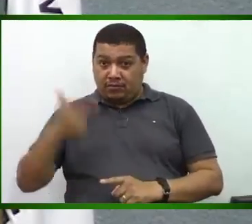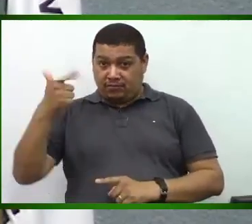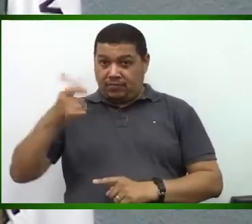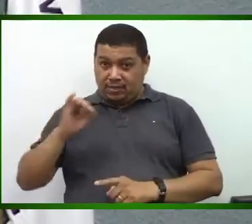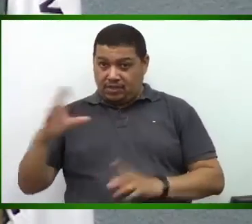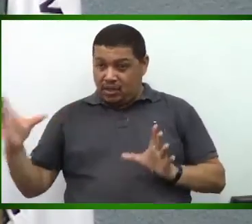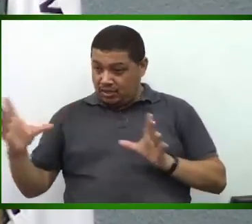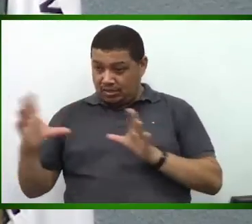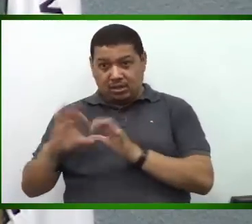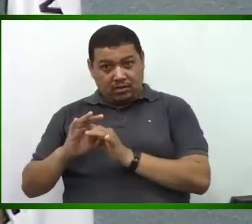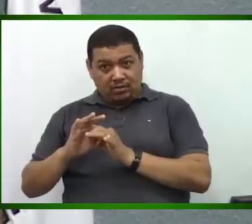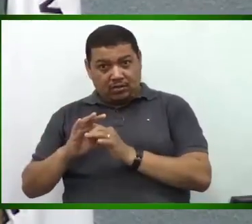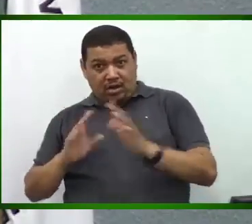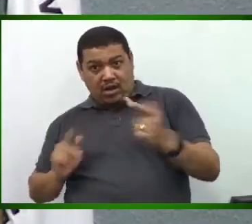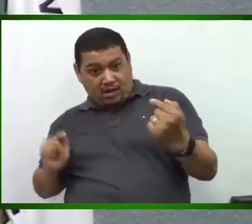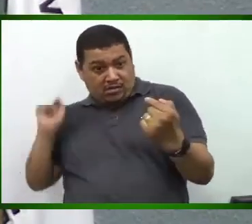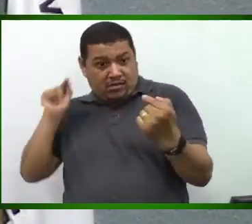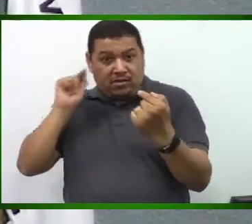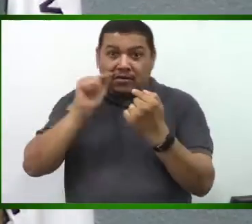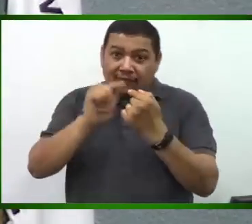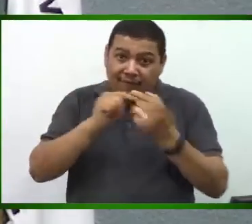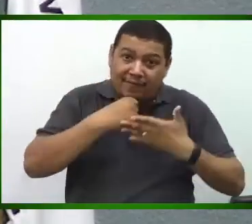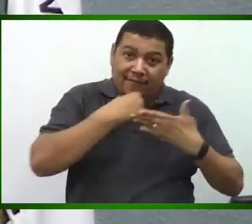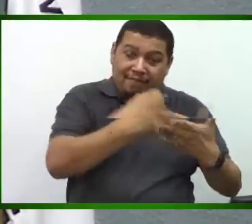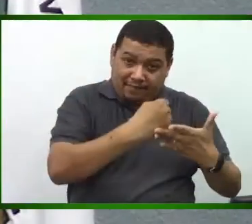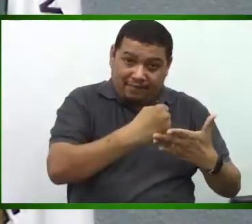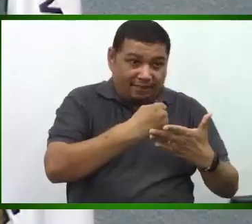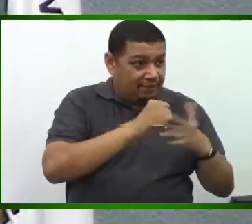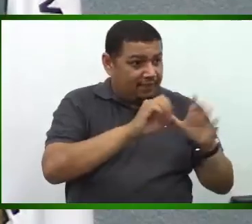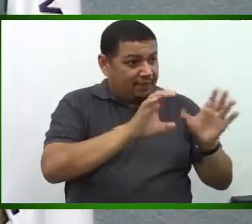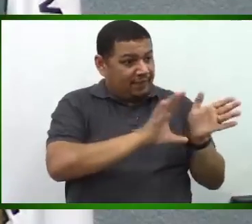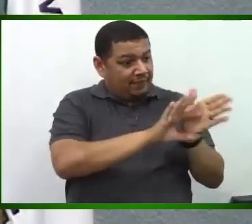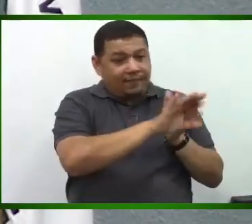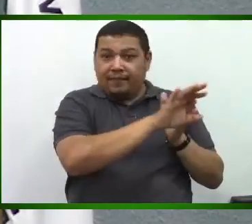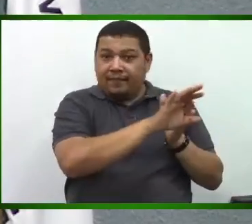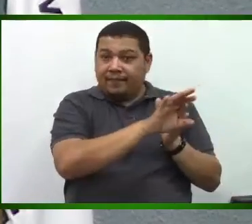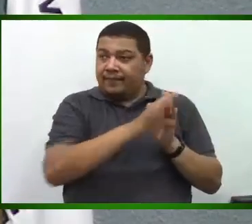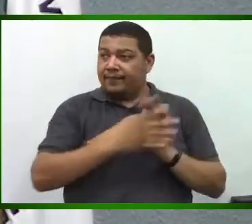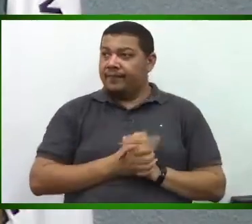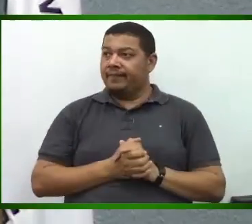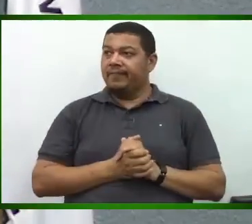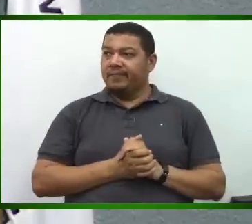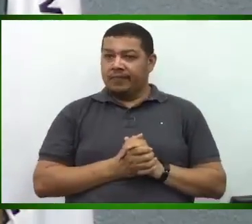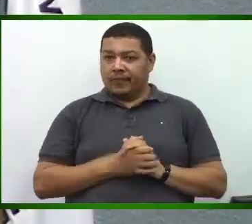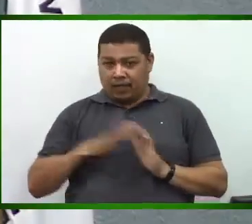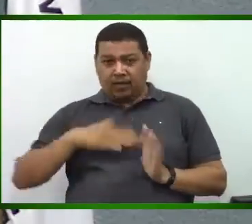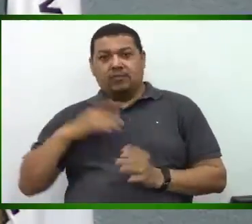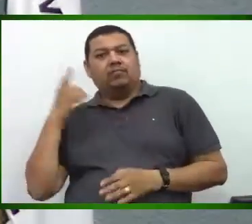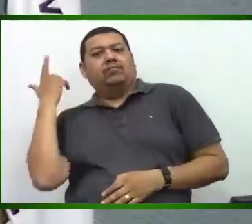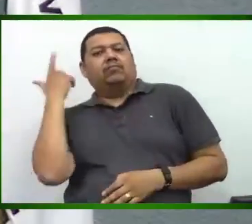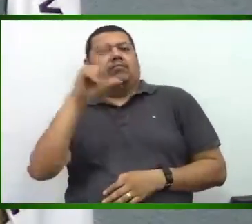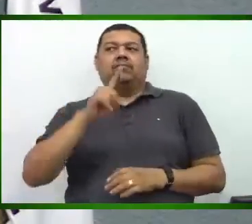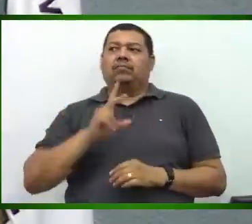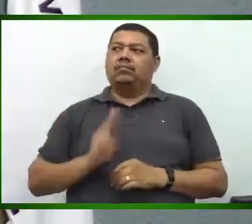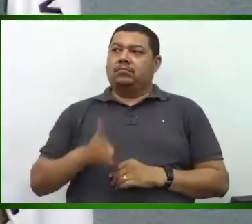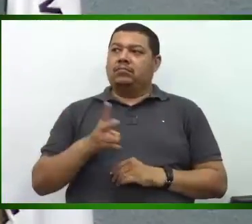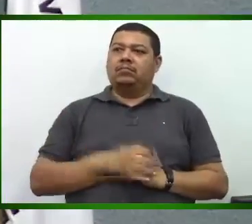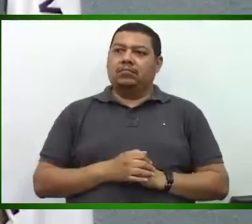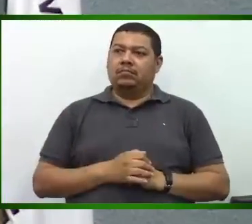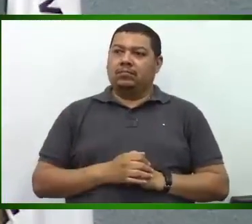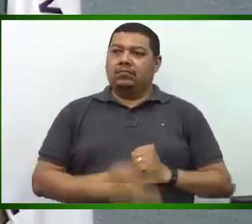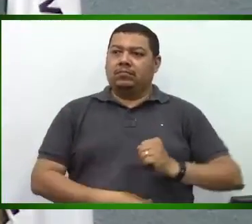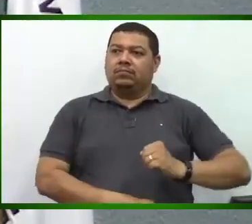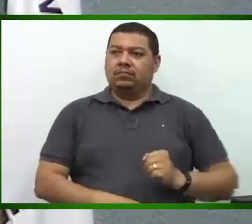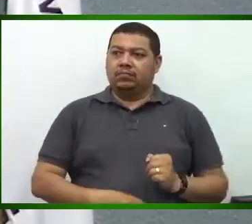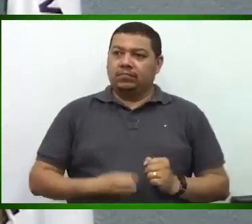buscarmos o objetivo de atender a população, com certeza, alcançaremos êxito. No mais,